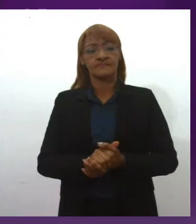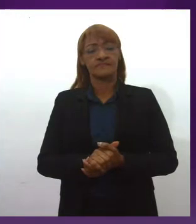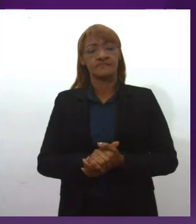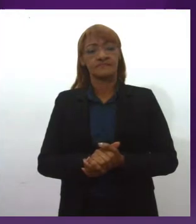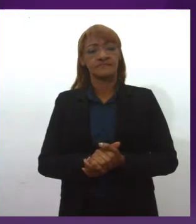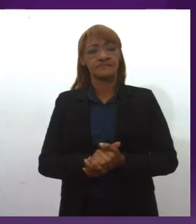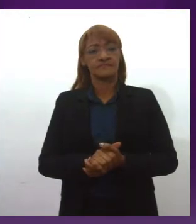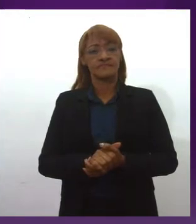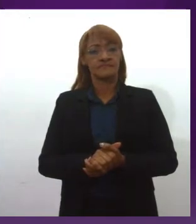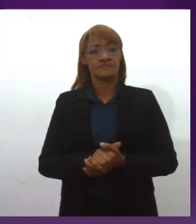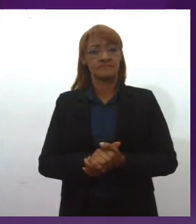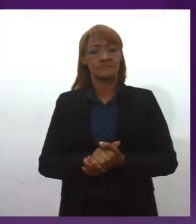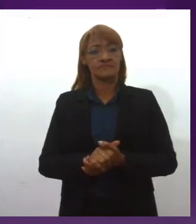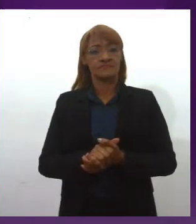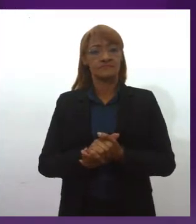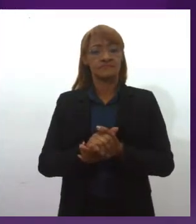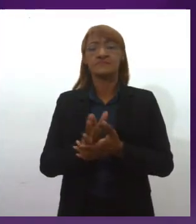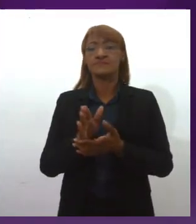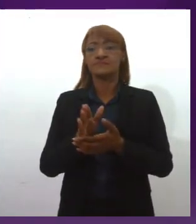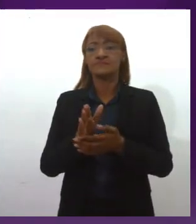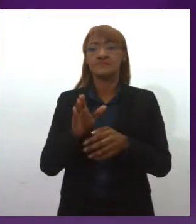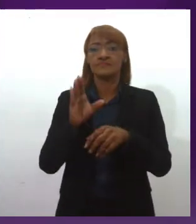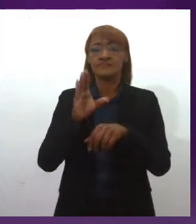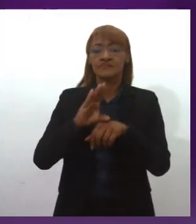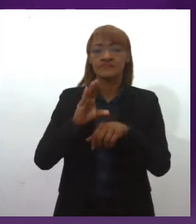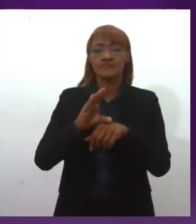Música Seu curso primário é disputado entre a elite.